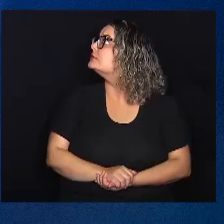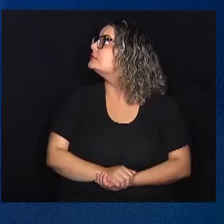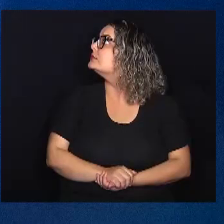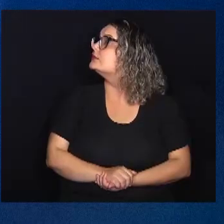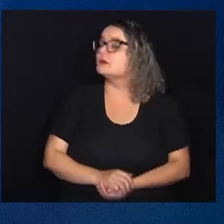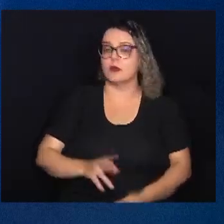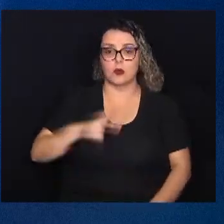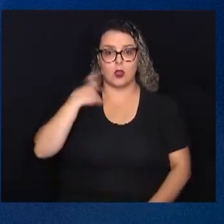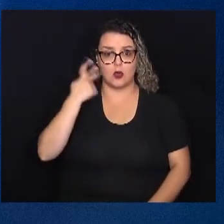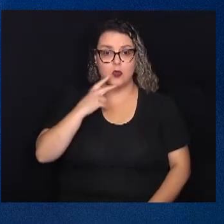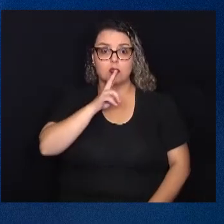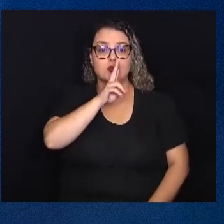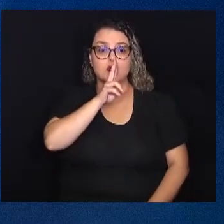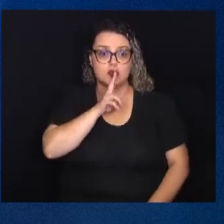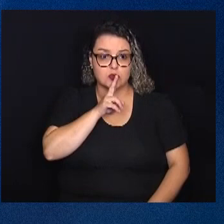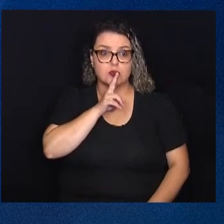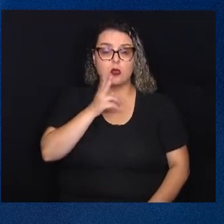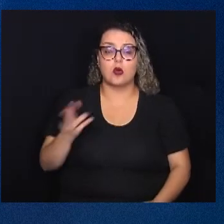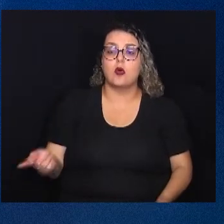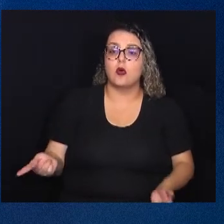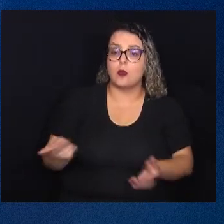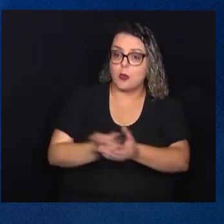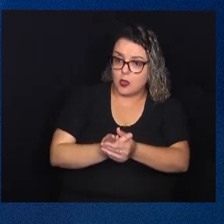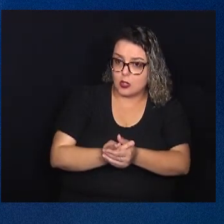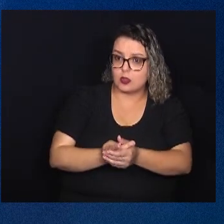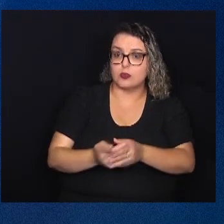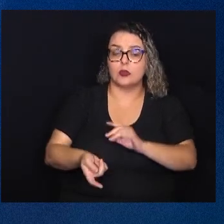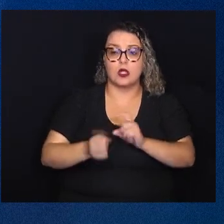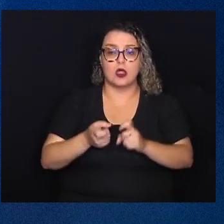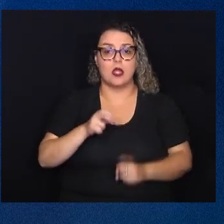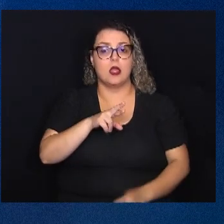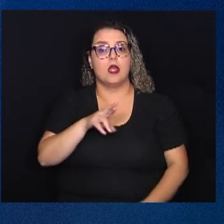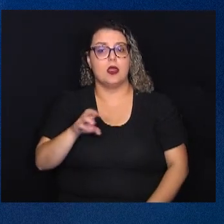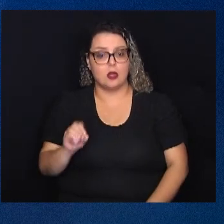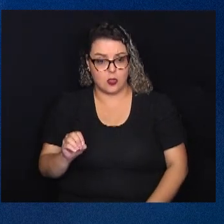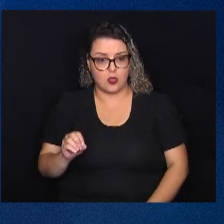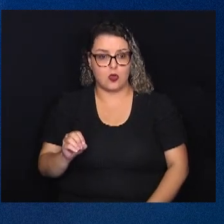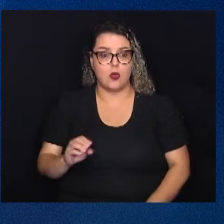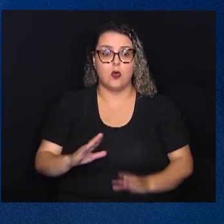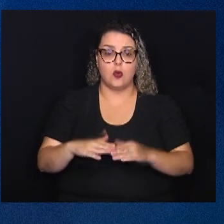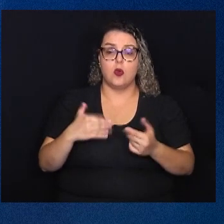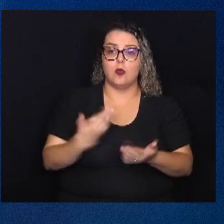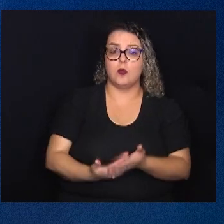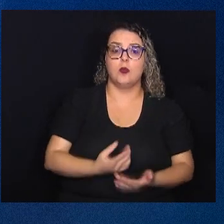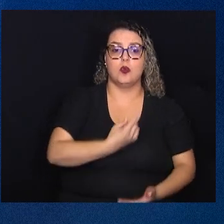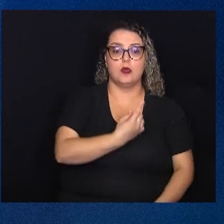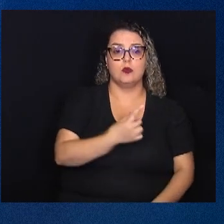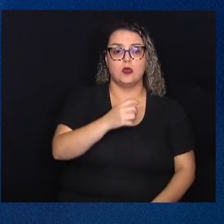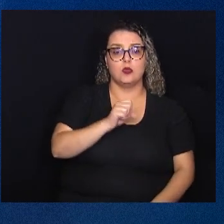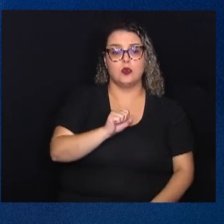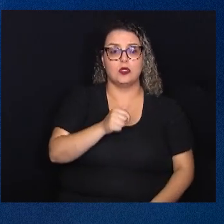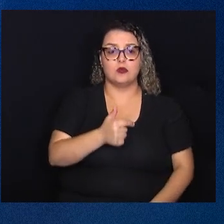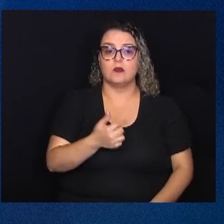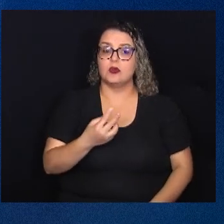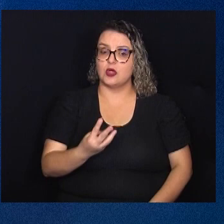O vereador Nelson Osser protocolou durante a reunião ordinária o requerimento número